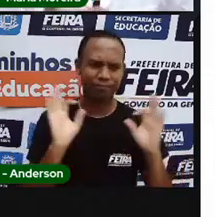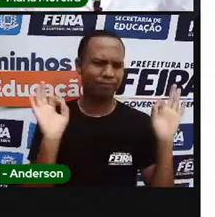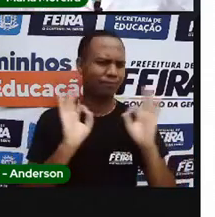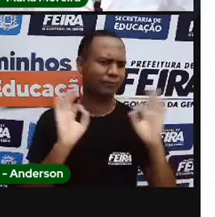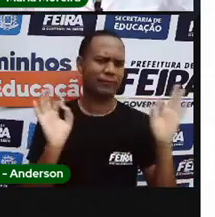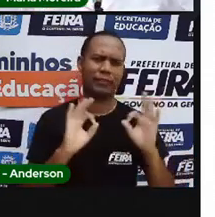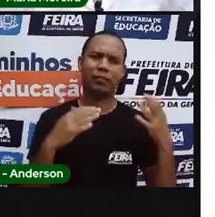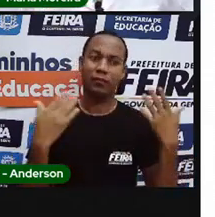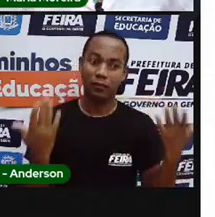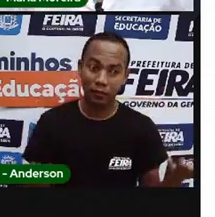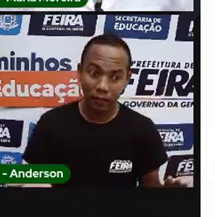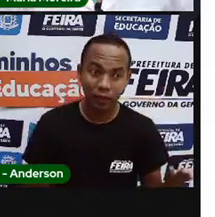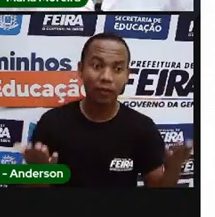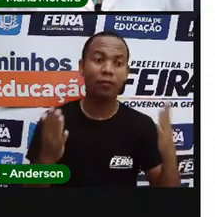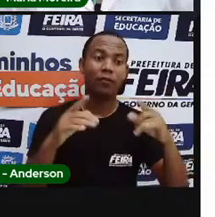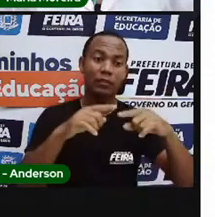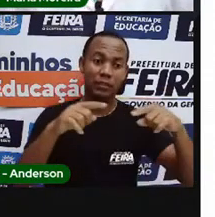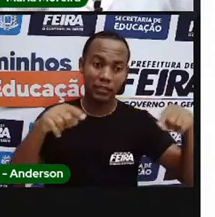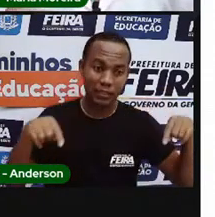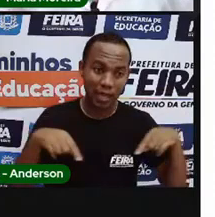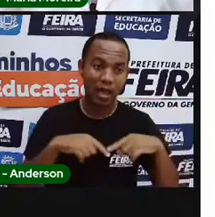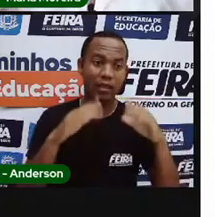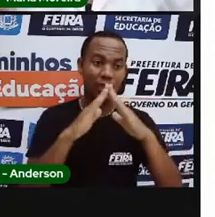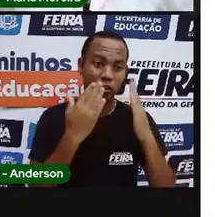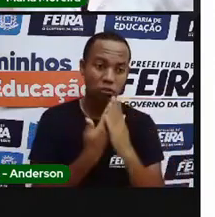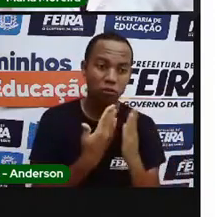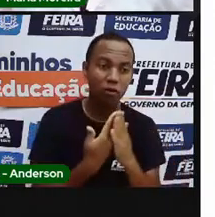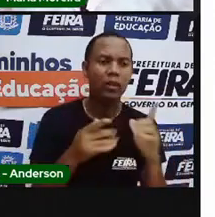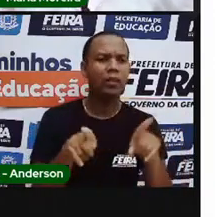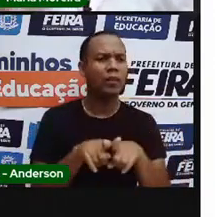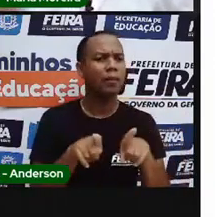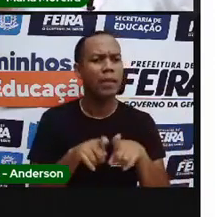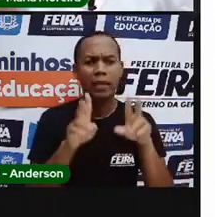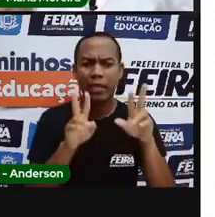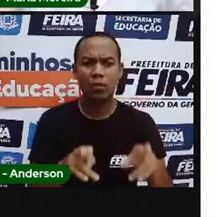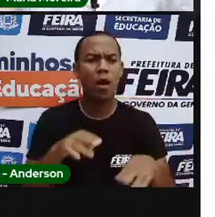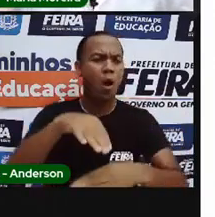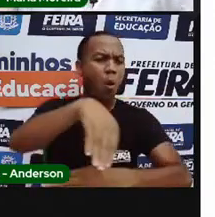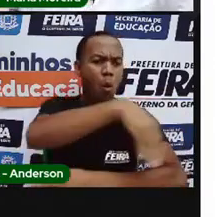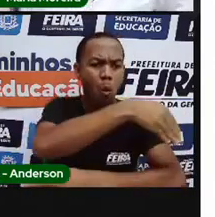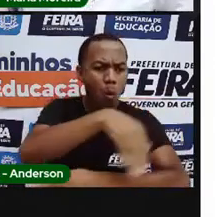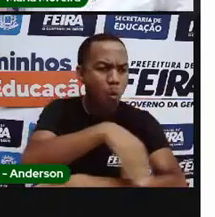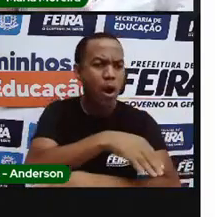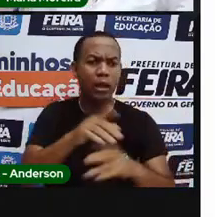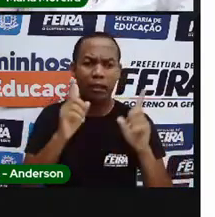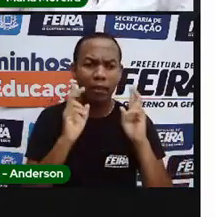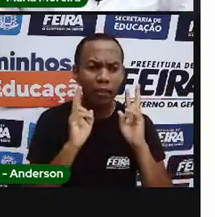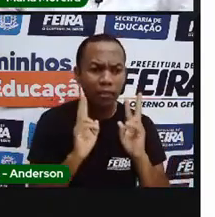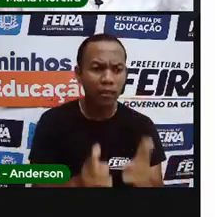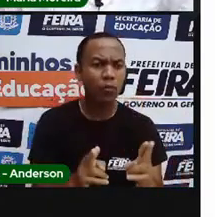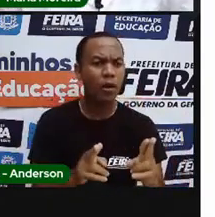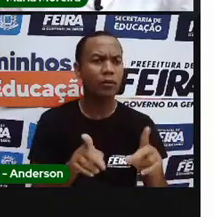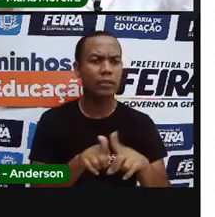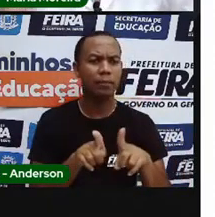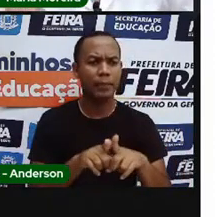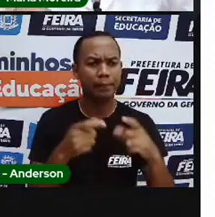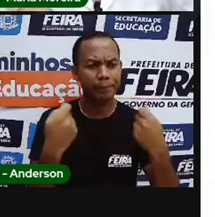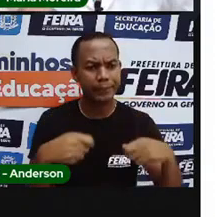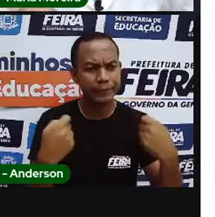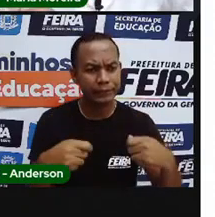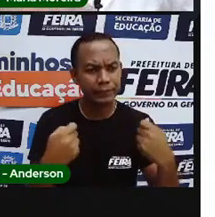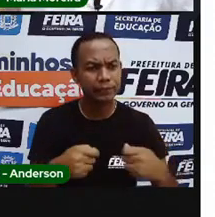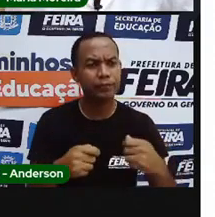a sala de aula, a mesma coisa. Na rua, a mesma coisa. Para que não aconteça instinto, para que não aconteça, na verdade,